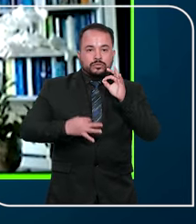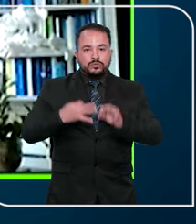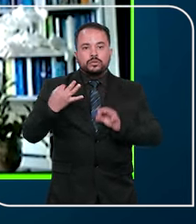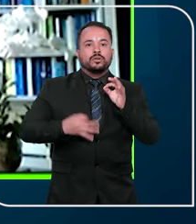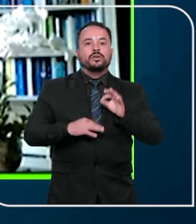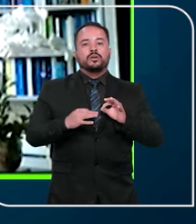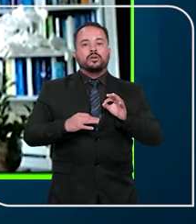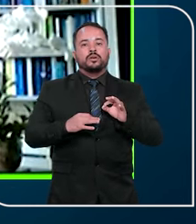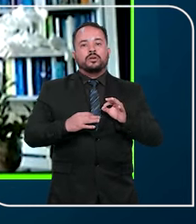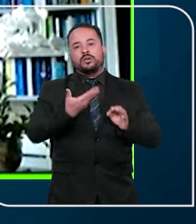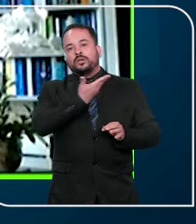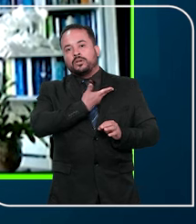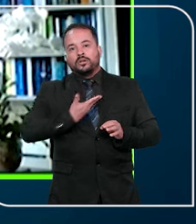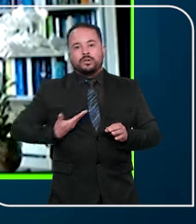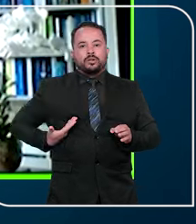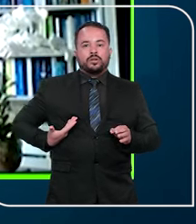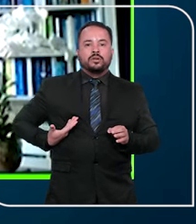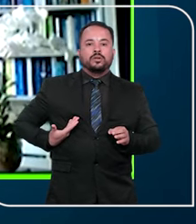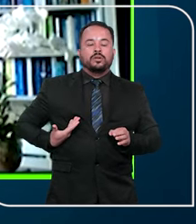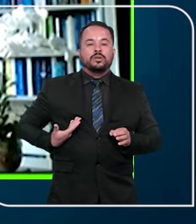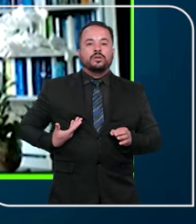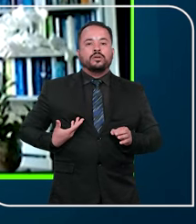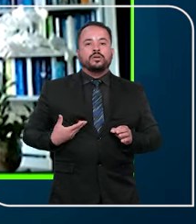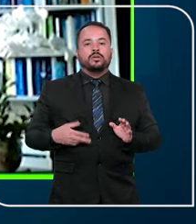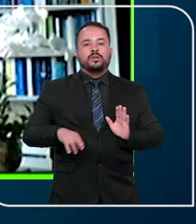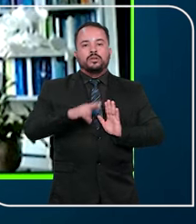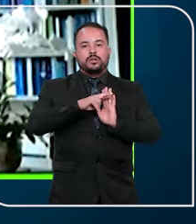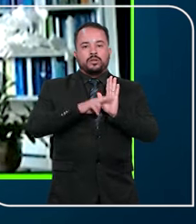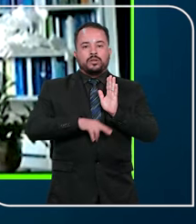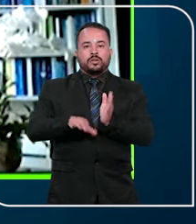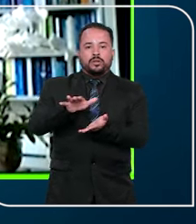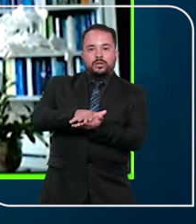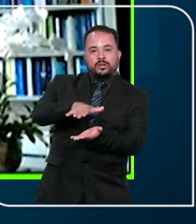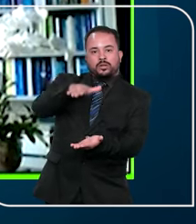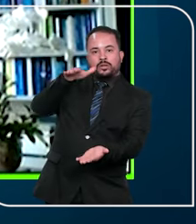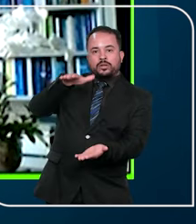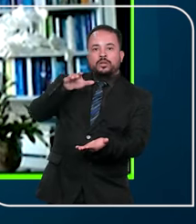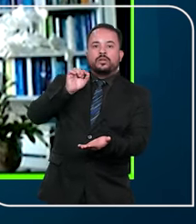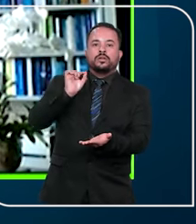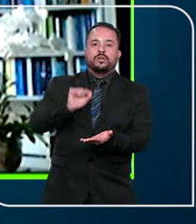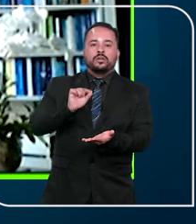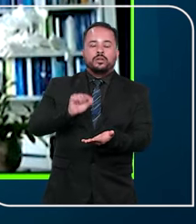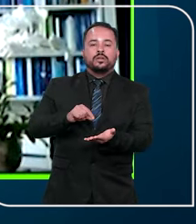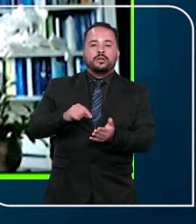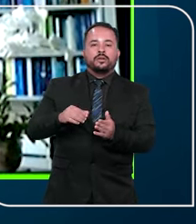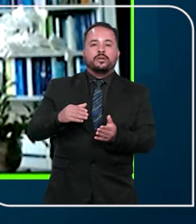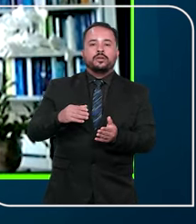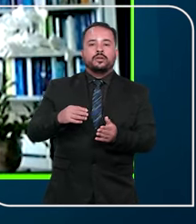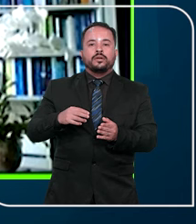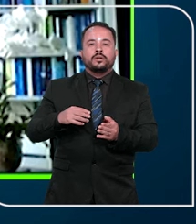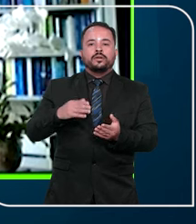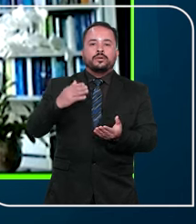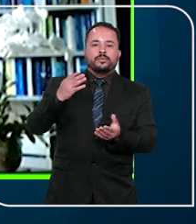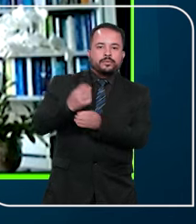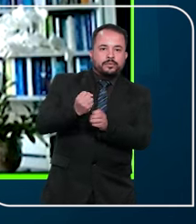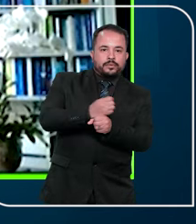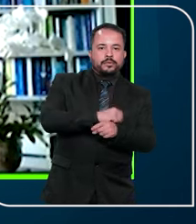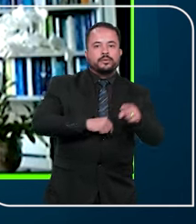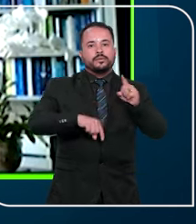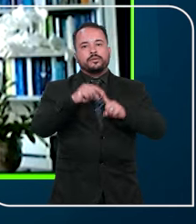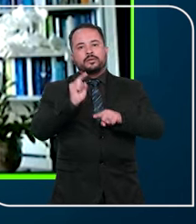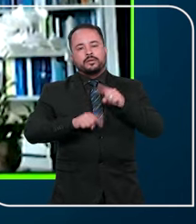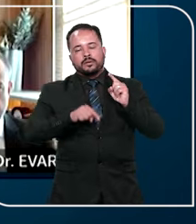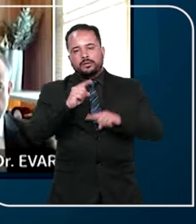e como tal de ordem pública. Ela ainda explicou que, no caso dos autos, a tramitação da ação de inventário pelo rito